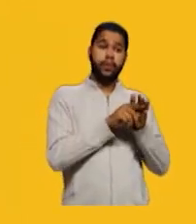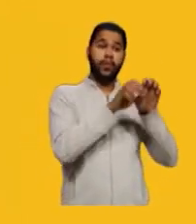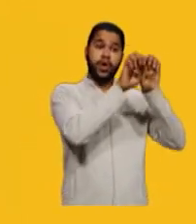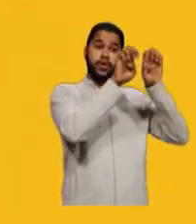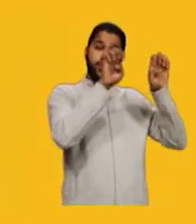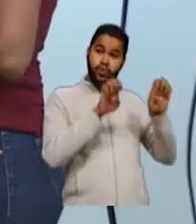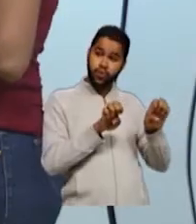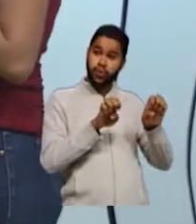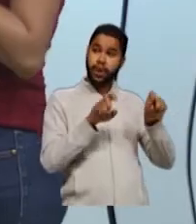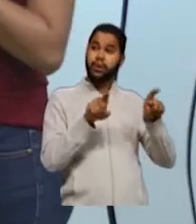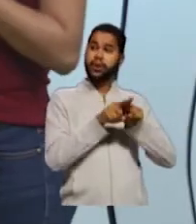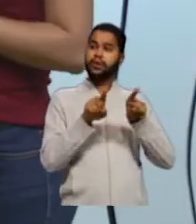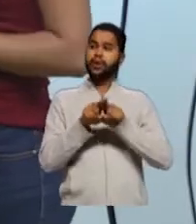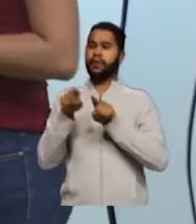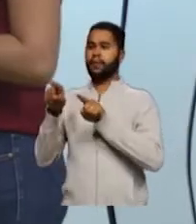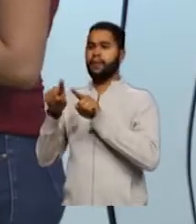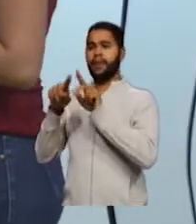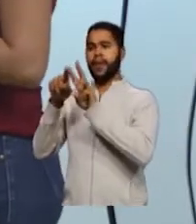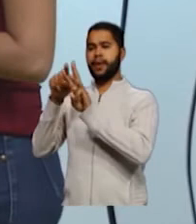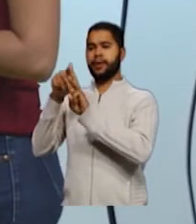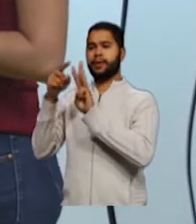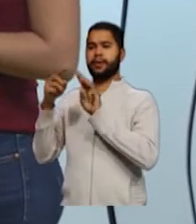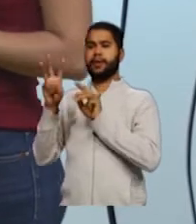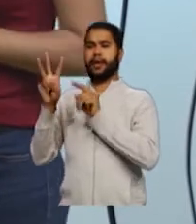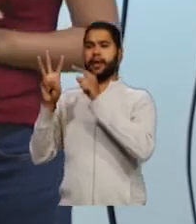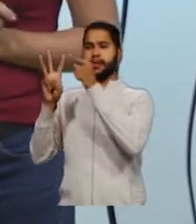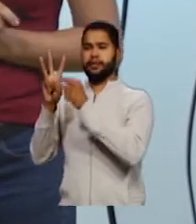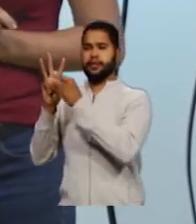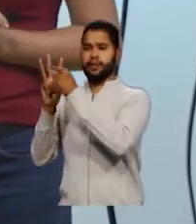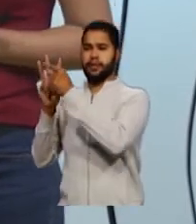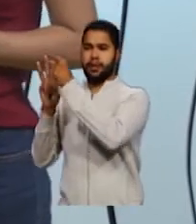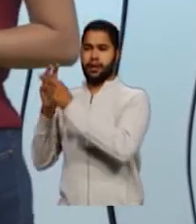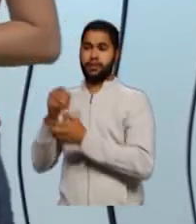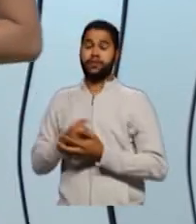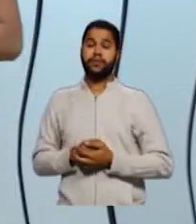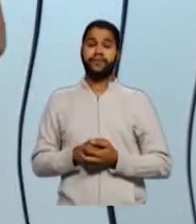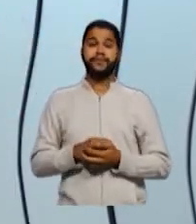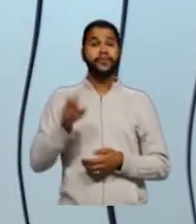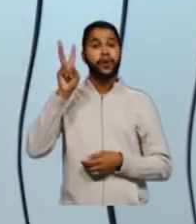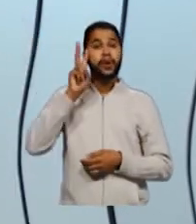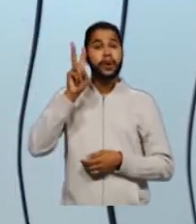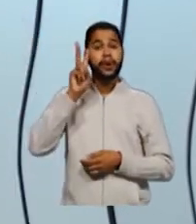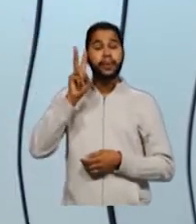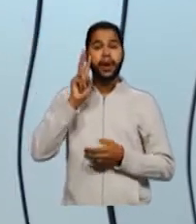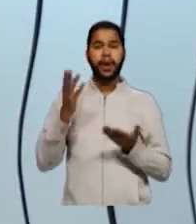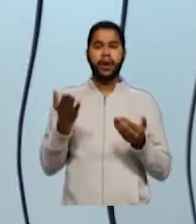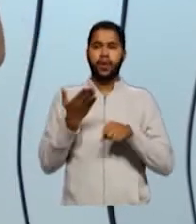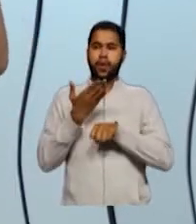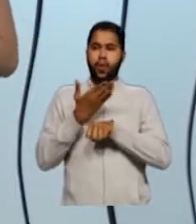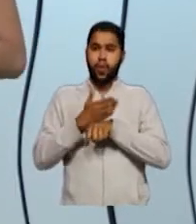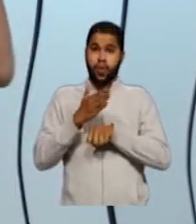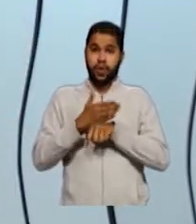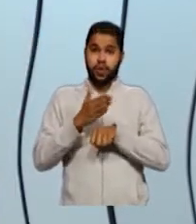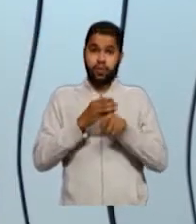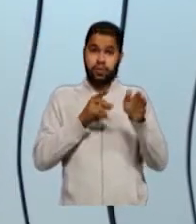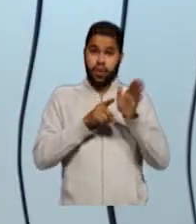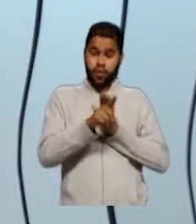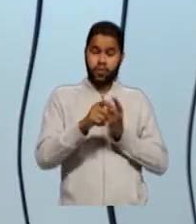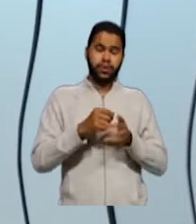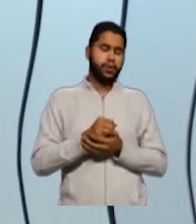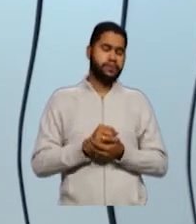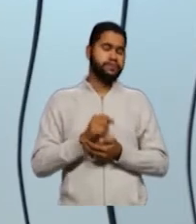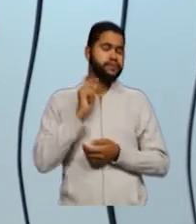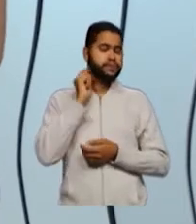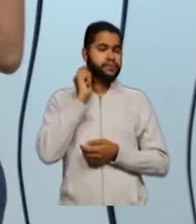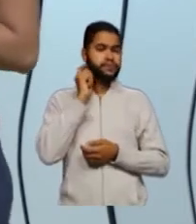traço. Beleza? Vamos relembrar aqui o nosso exercício, né? A nossa questão do Enem. Então,